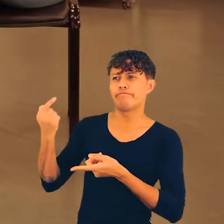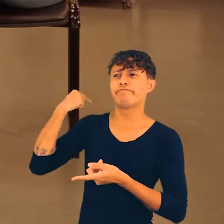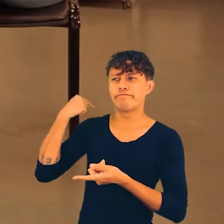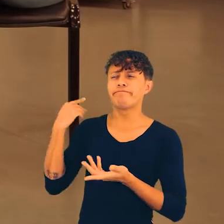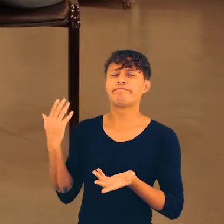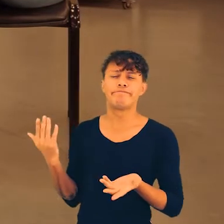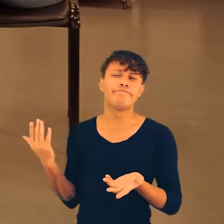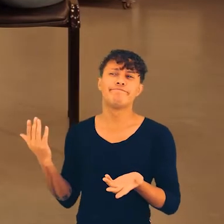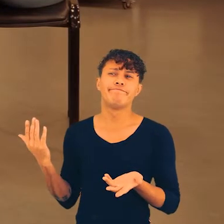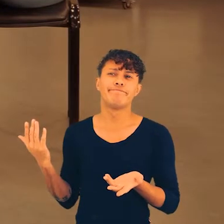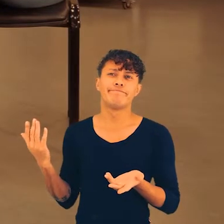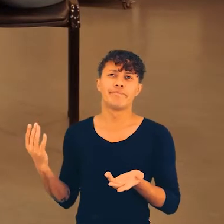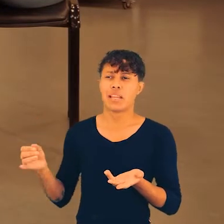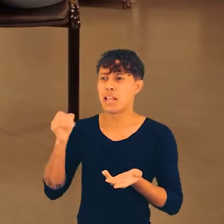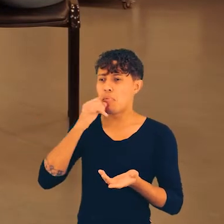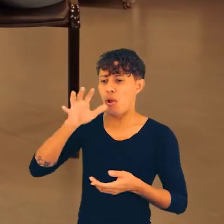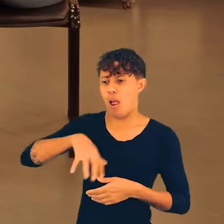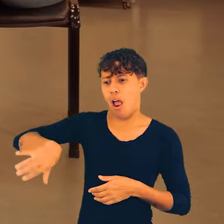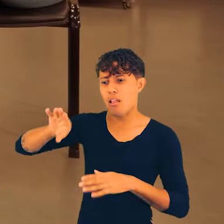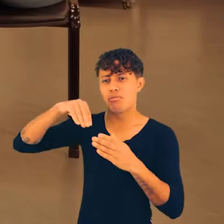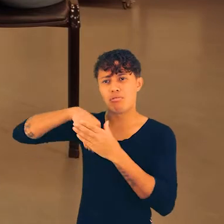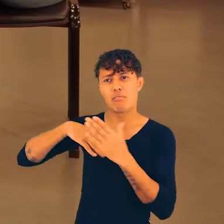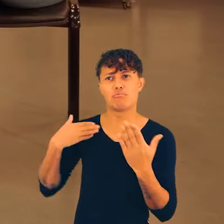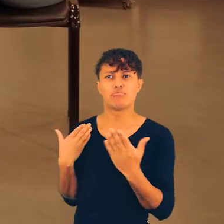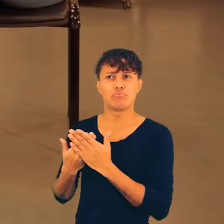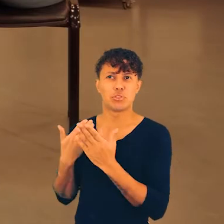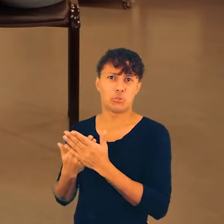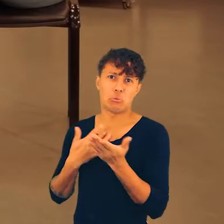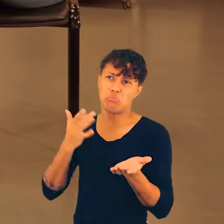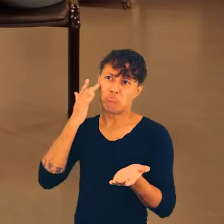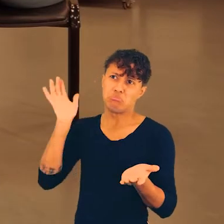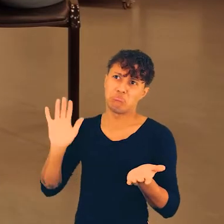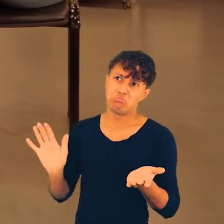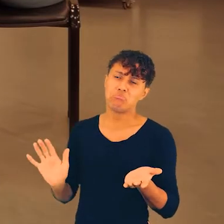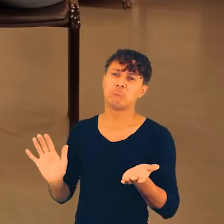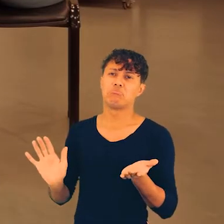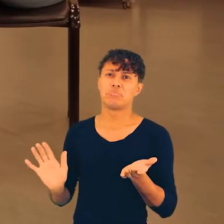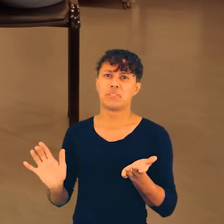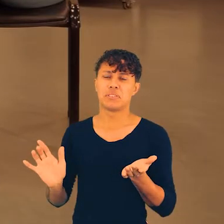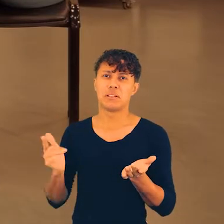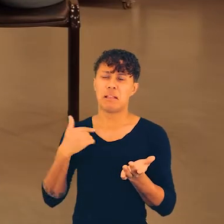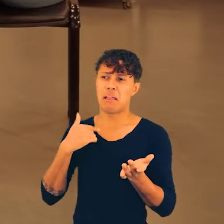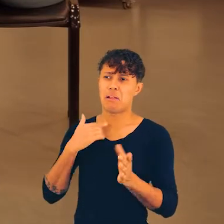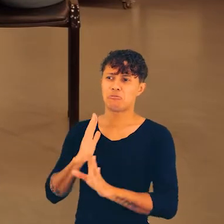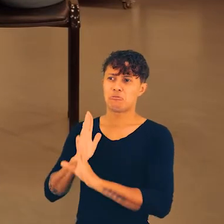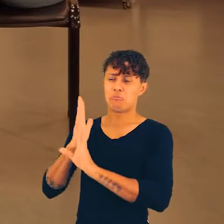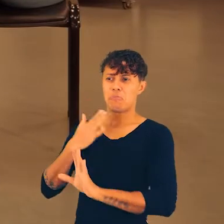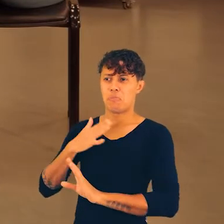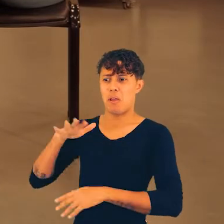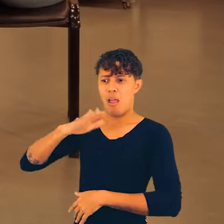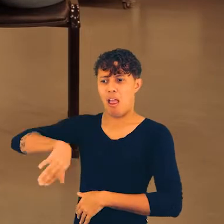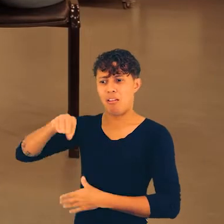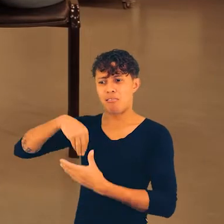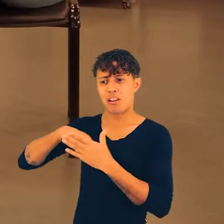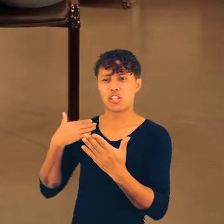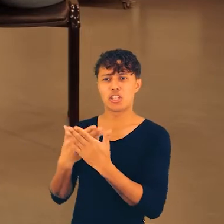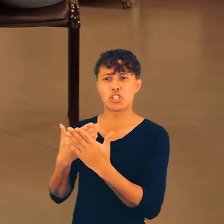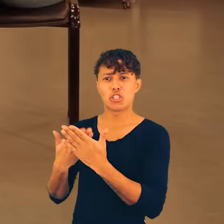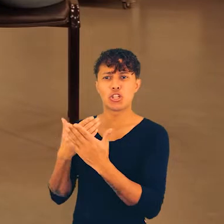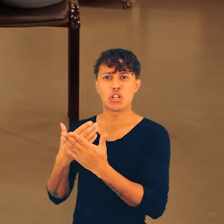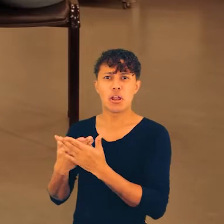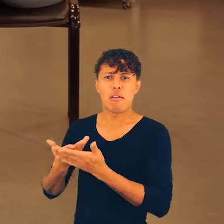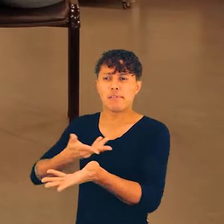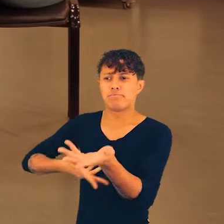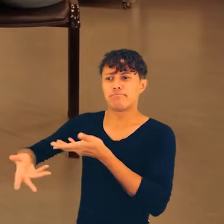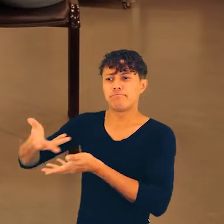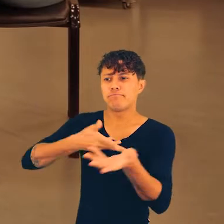jovem, né? No seu ambiente escolar, assim, não sei. Mas eu me descubro, assim, mais no meu ambiente escolar, no